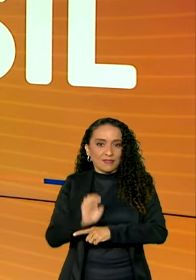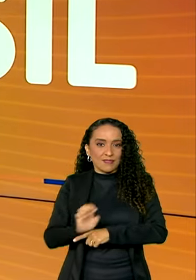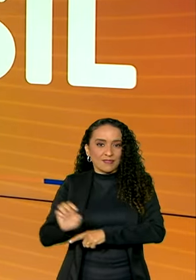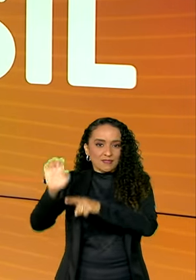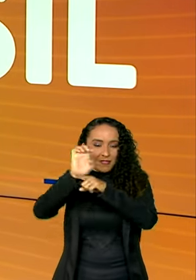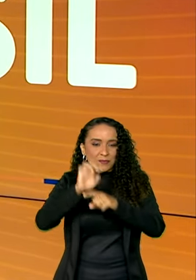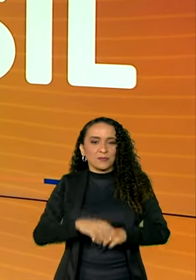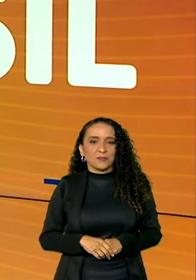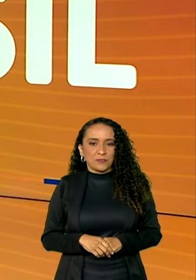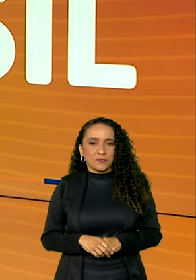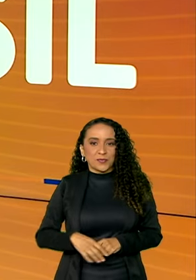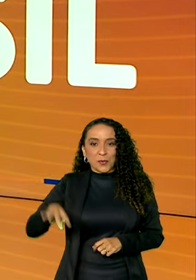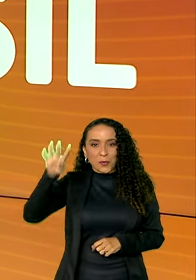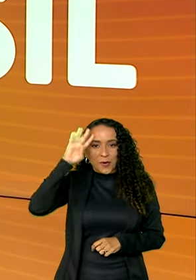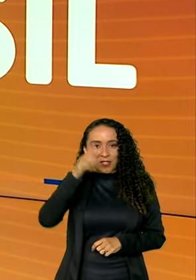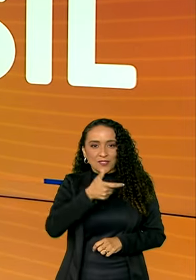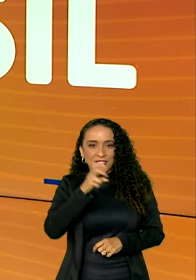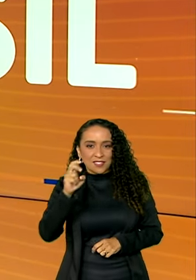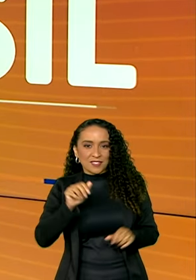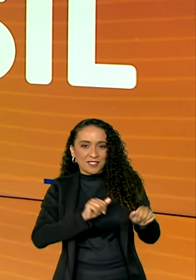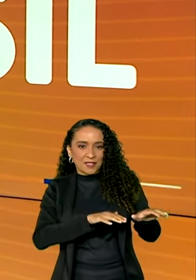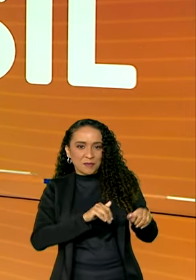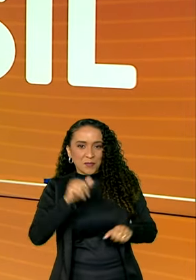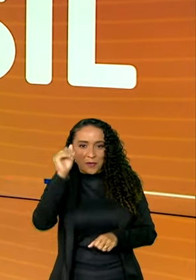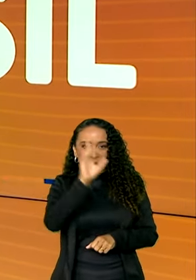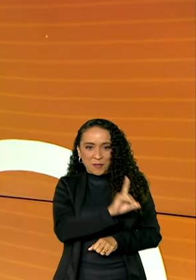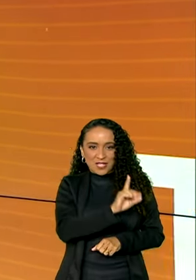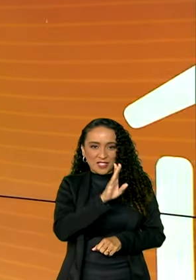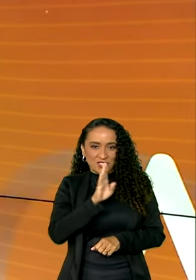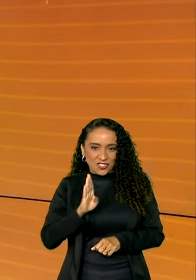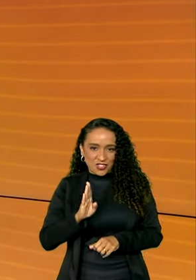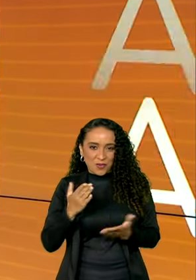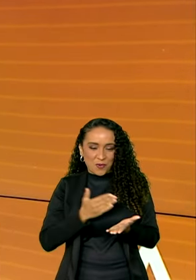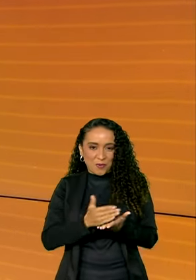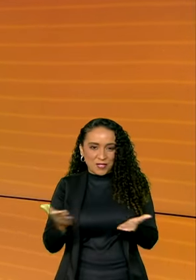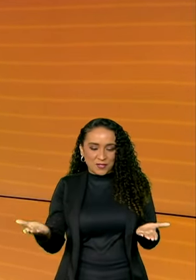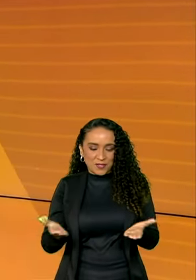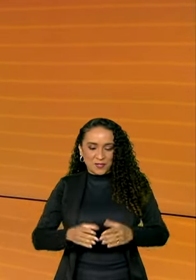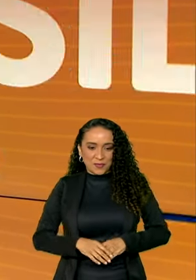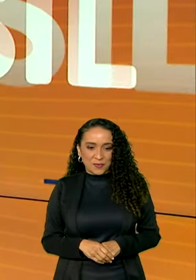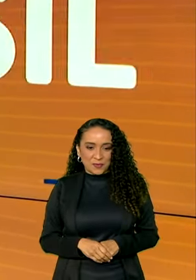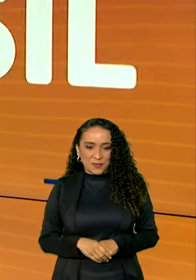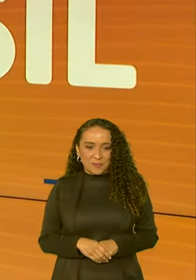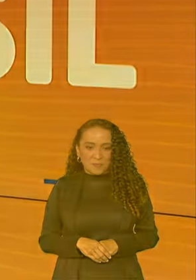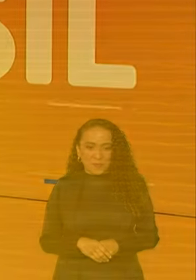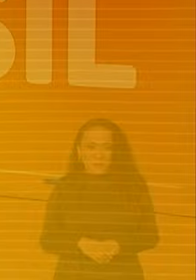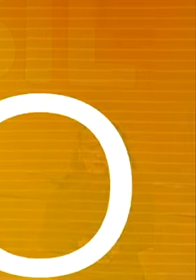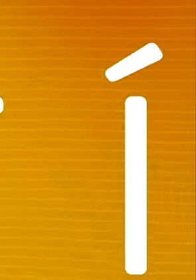estados. Quarta-feira, 25 de setembro, o Brasil em Dia começa agora.